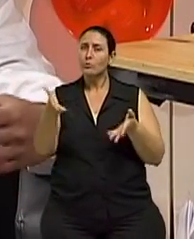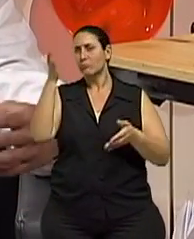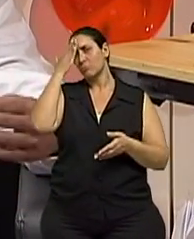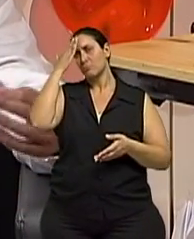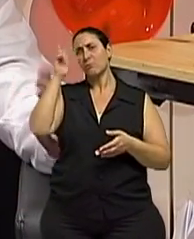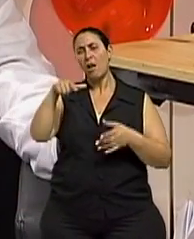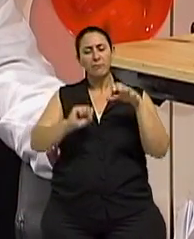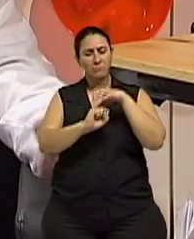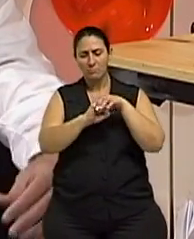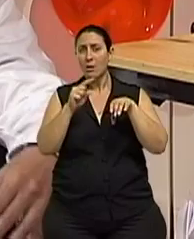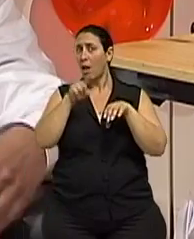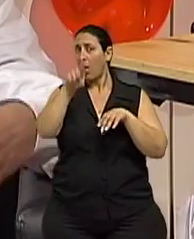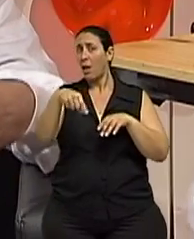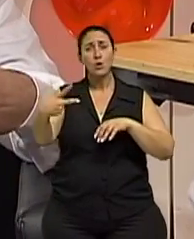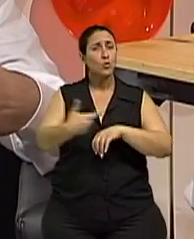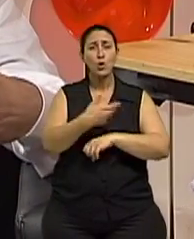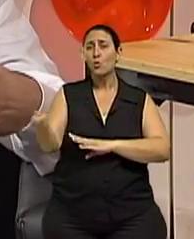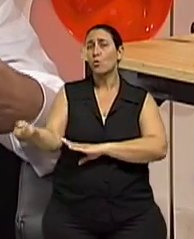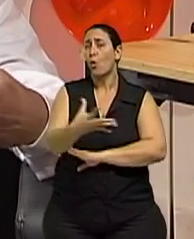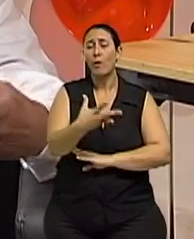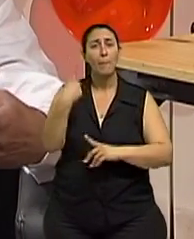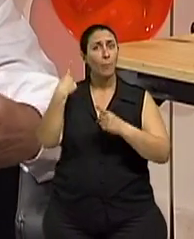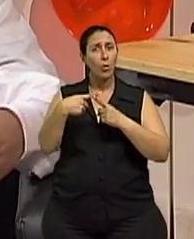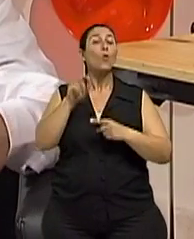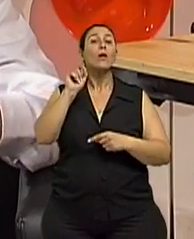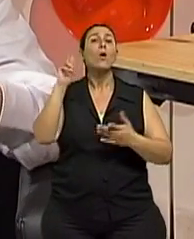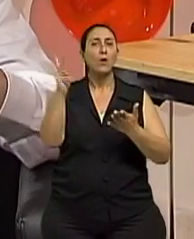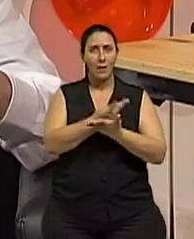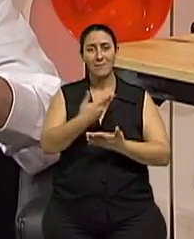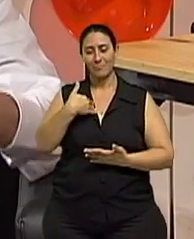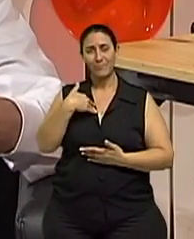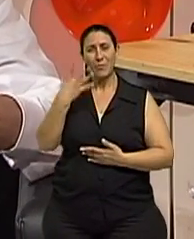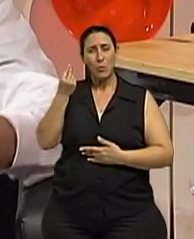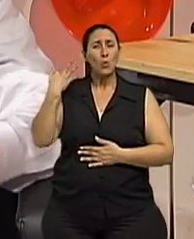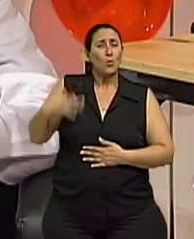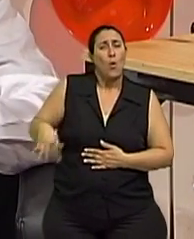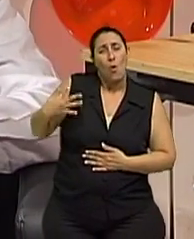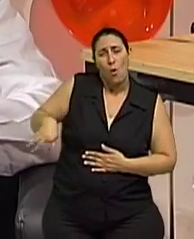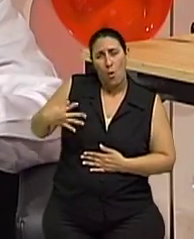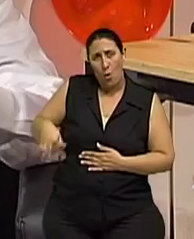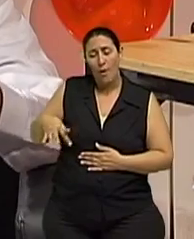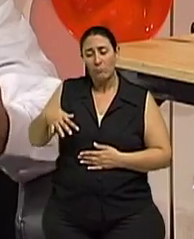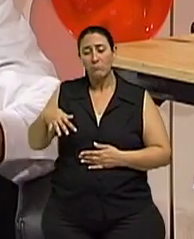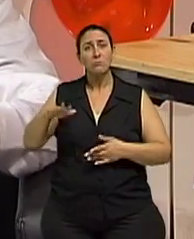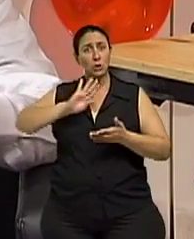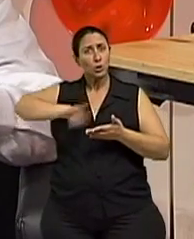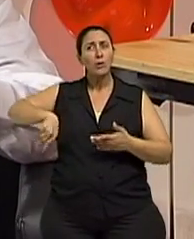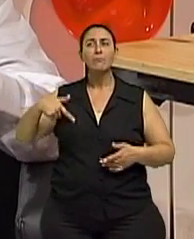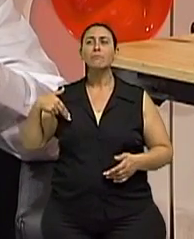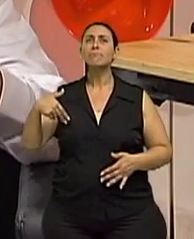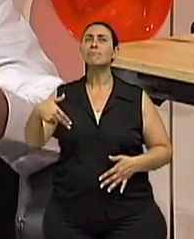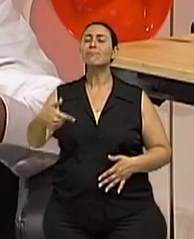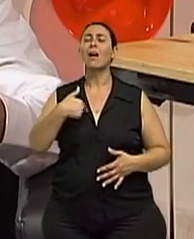como uma cirurgia, a cirurgia do século. Porque ela acaba tirando o paciente de uma condição, muitas vezes, de dor e coloca para caminhar sem dor,